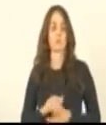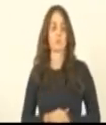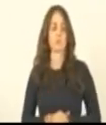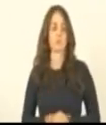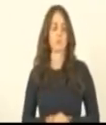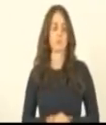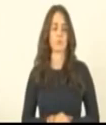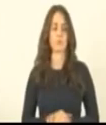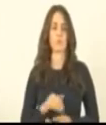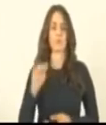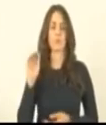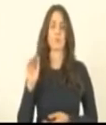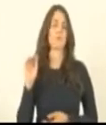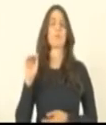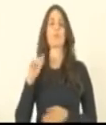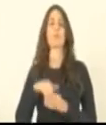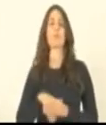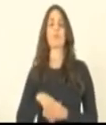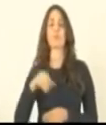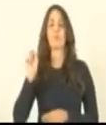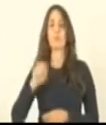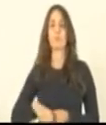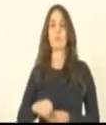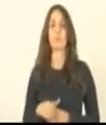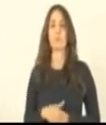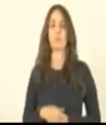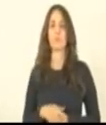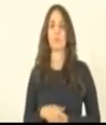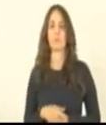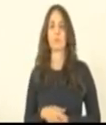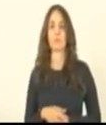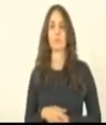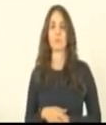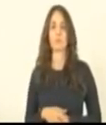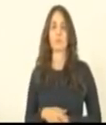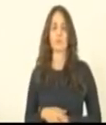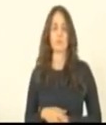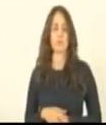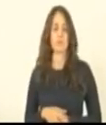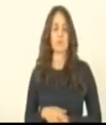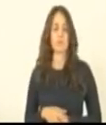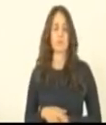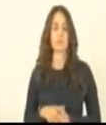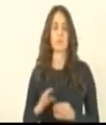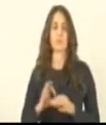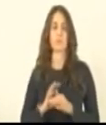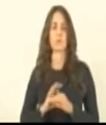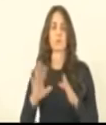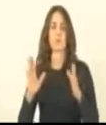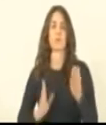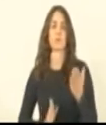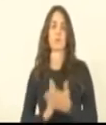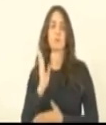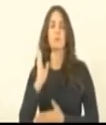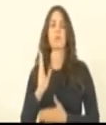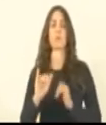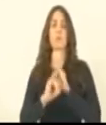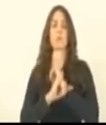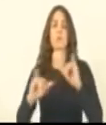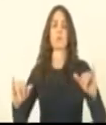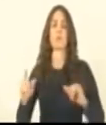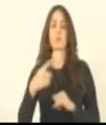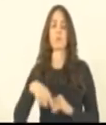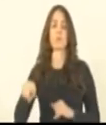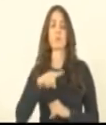Voto sim. Ok. O líder do governo encaminha pelo voto sim. Terminada a discussão. É em votação. Aprovada em plenário. Informa, senhoras e senhores, se